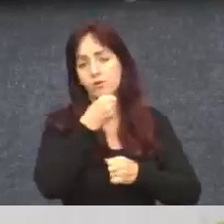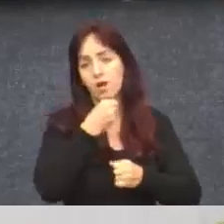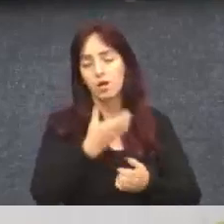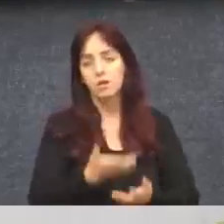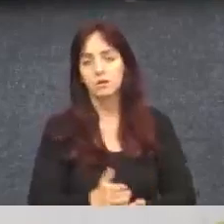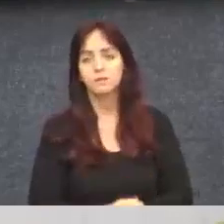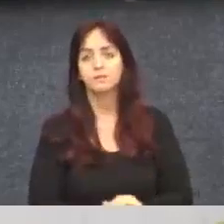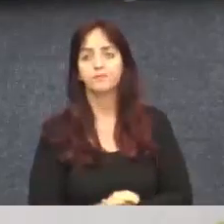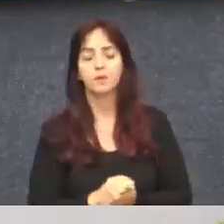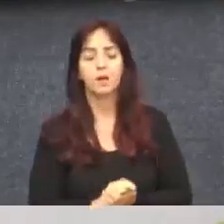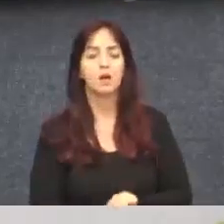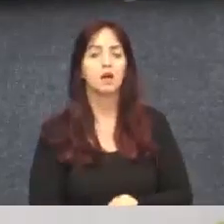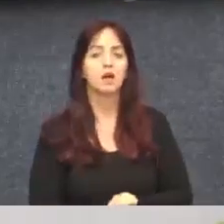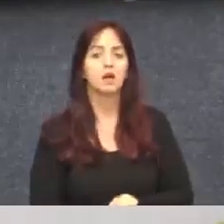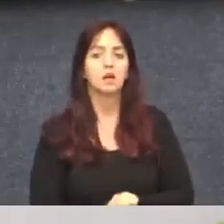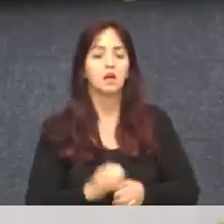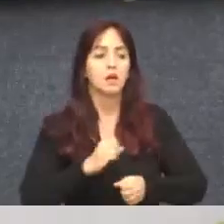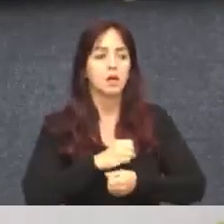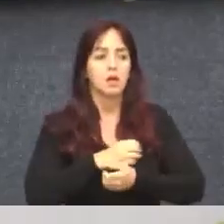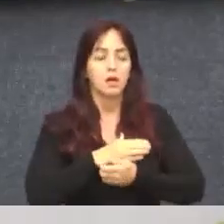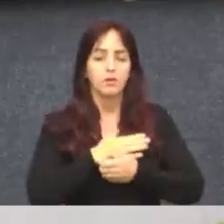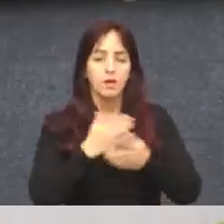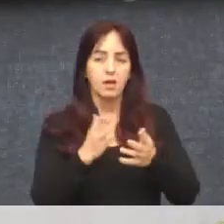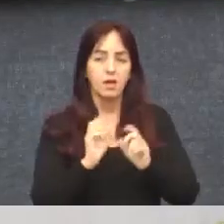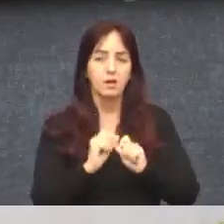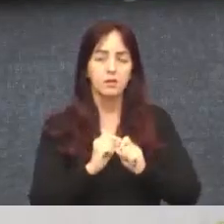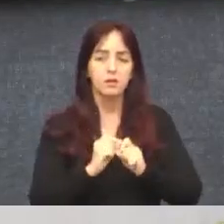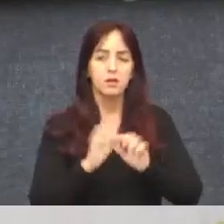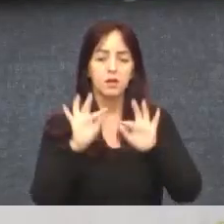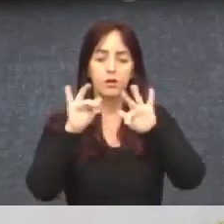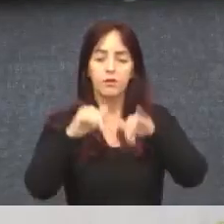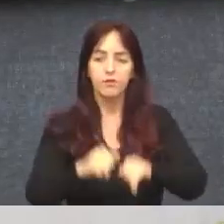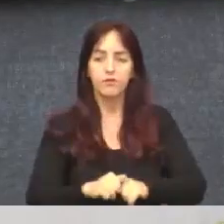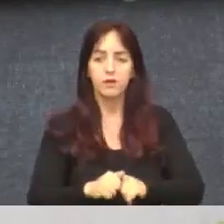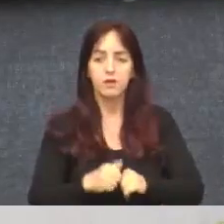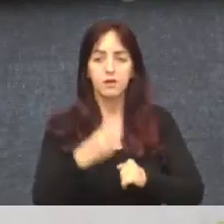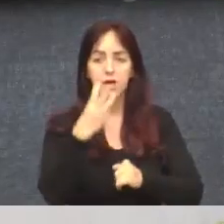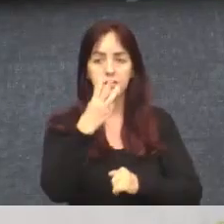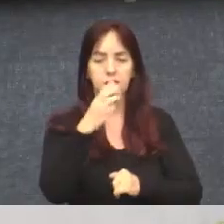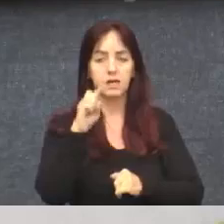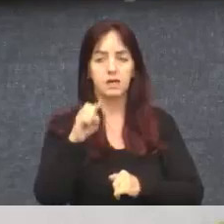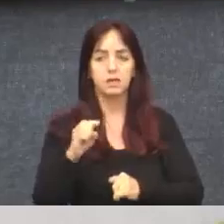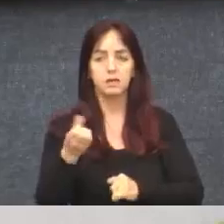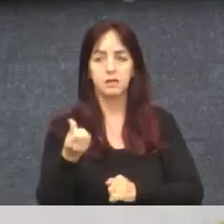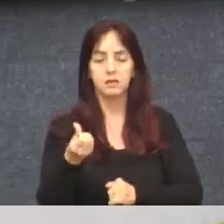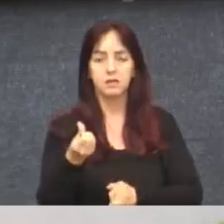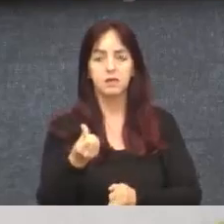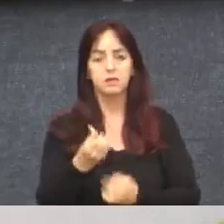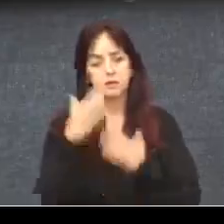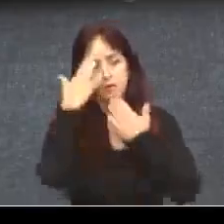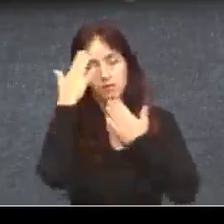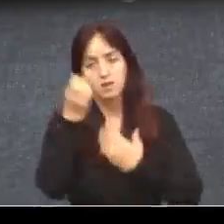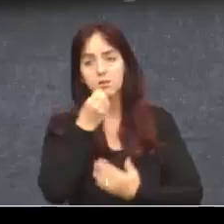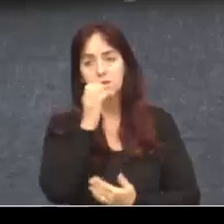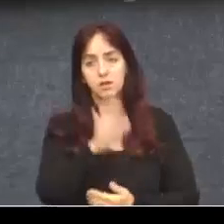eu declaro encerrada às 15 horas e 6 minutos a nossa sessão. Muito obrigado, boa tarde.